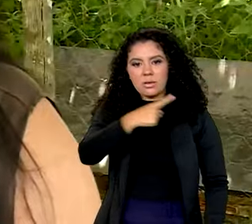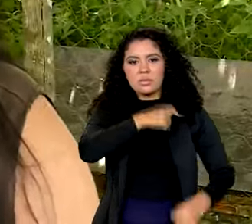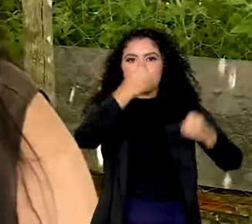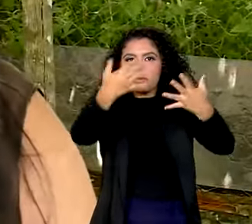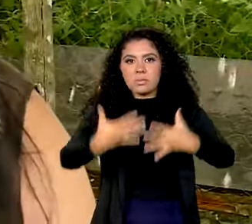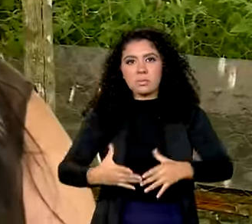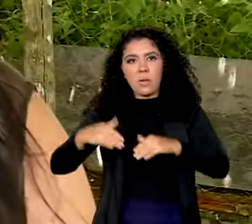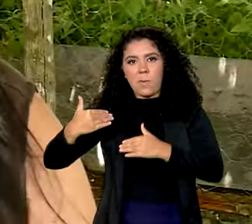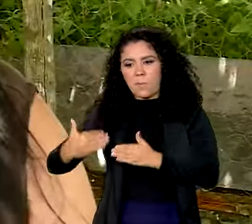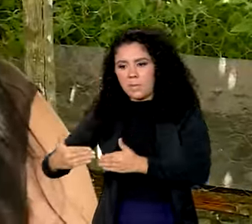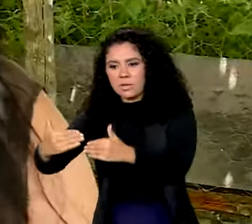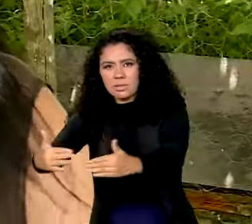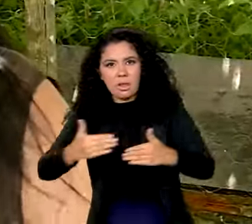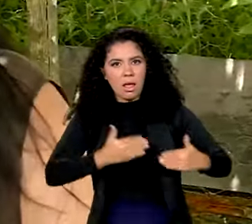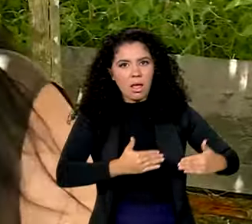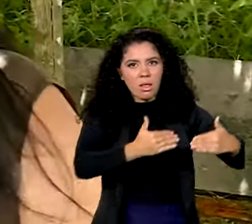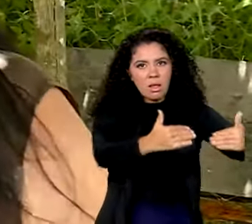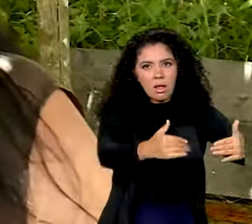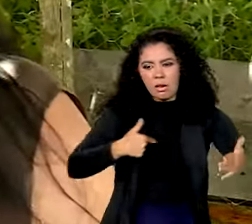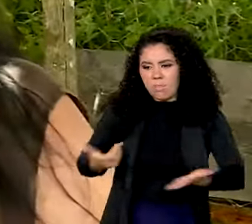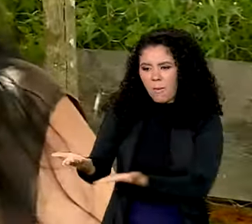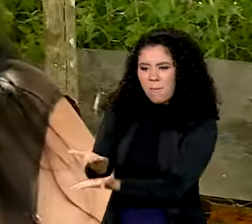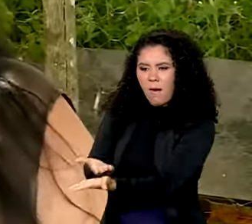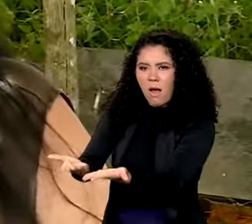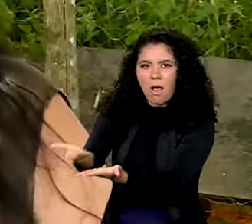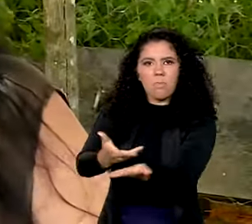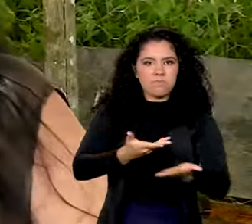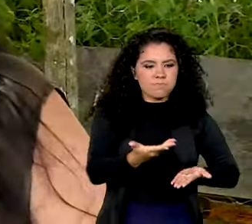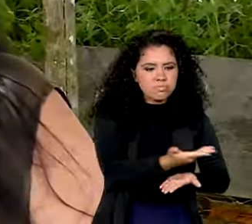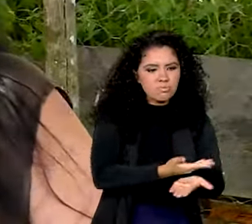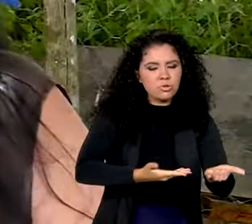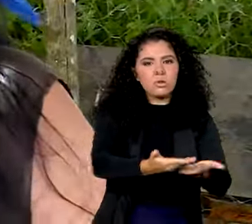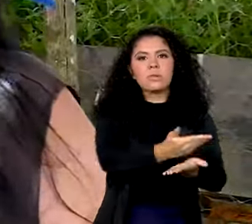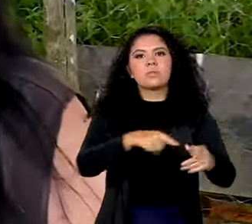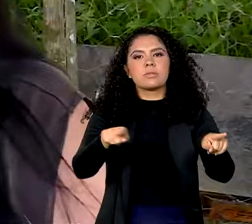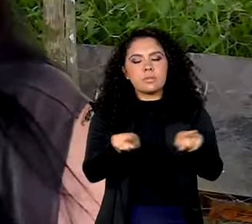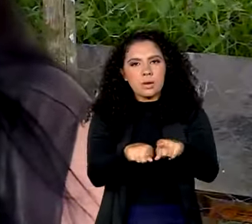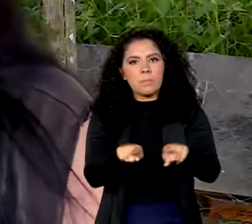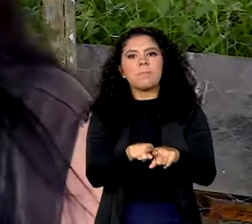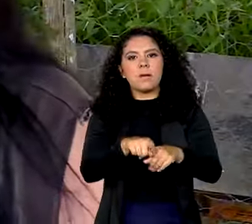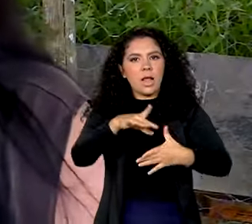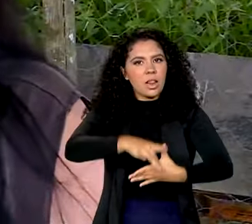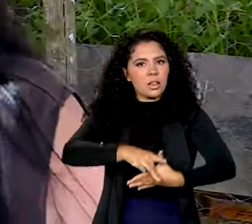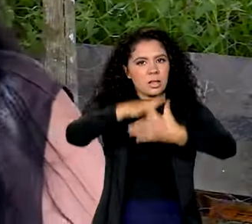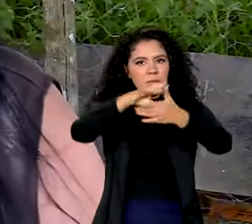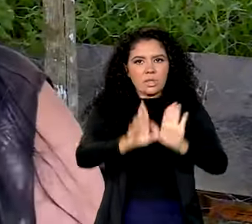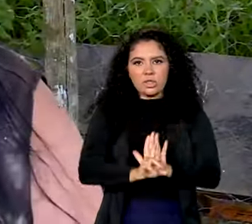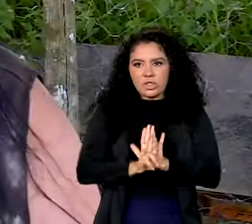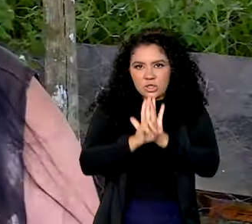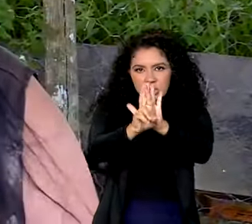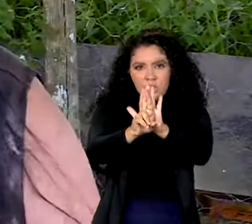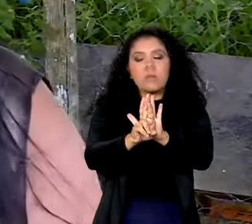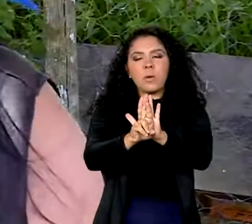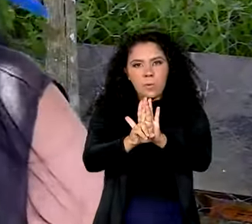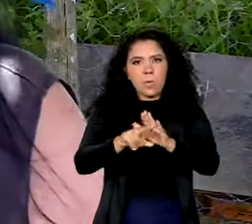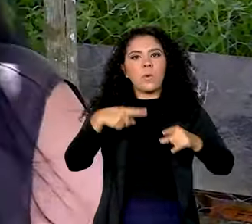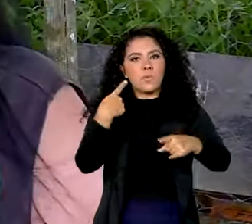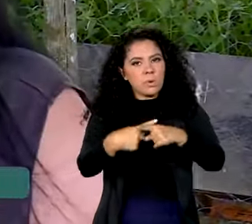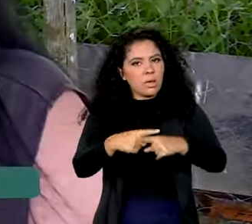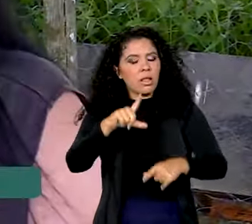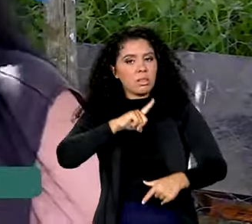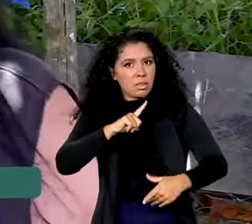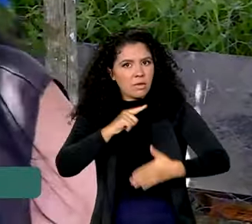ministérios do governo federal, órgãos do governo estadual, as lideranças indígenas, porque elas também tiveram um papel